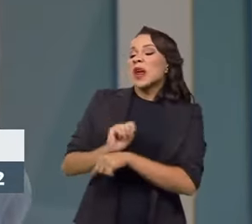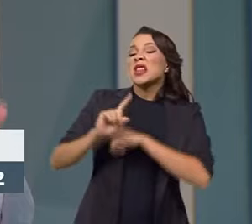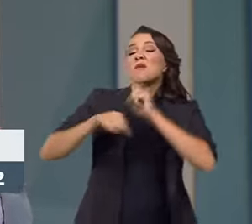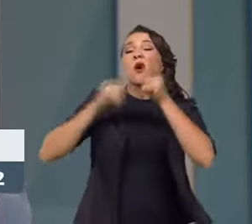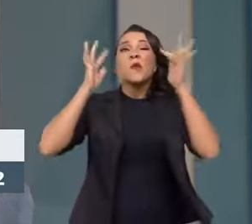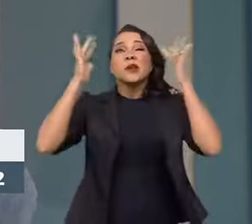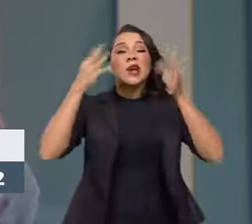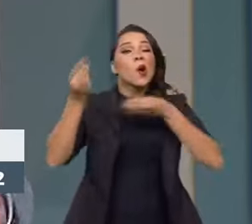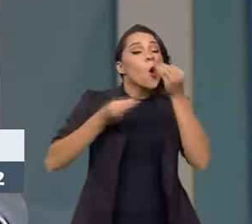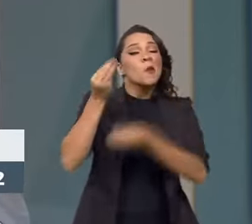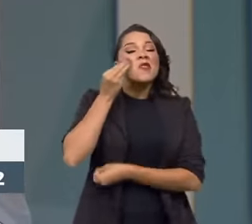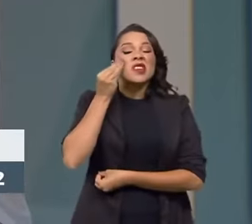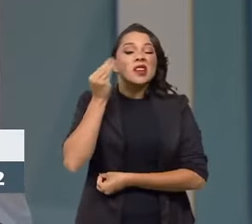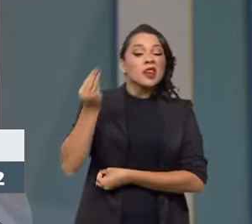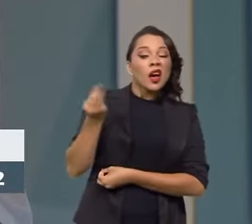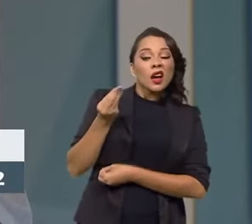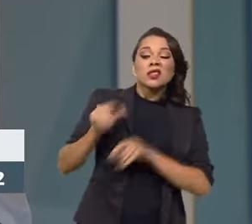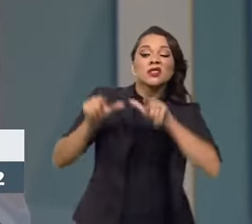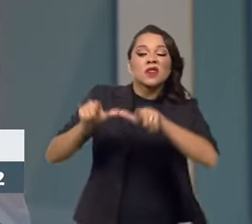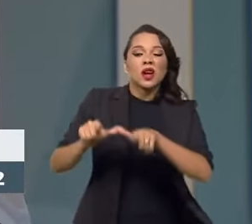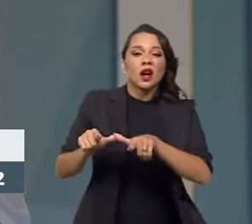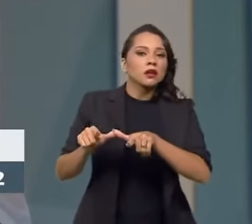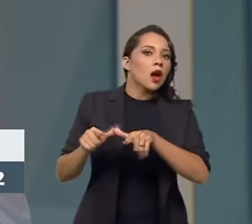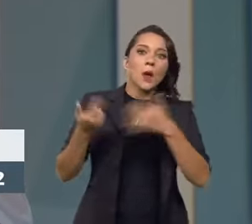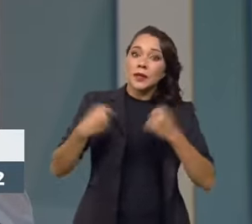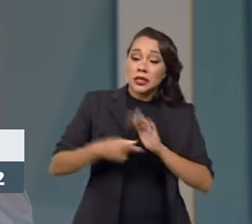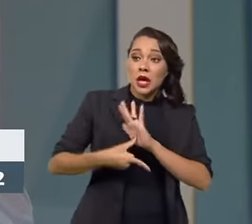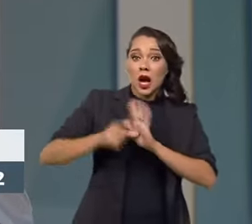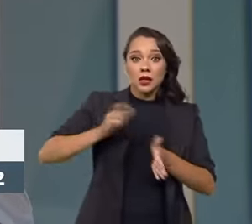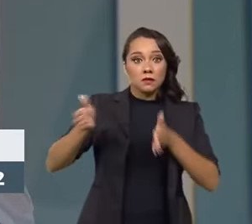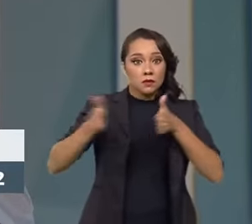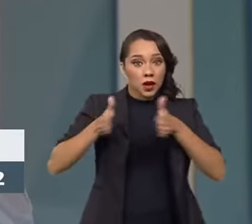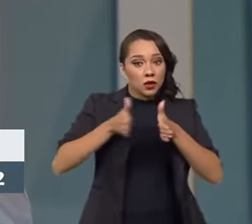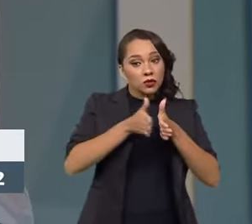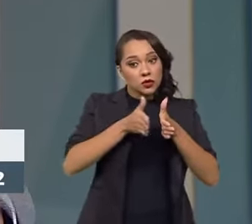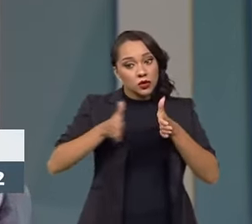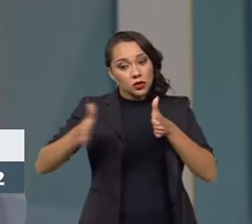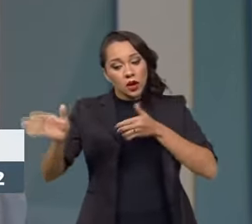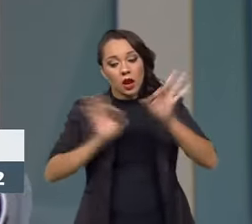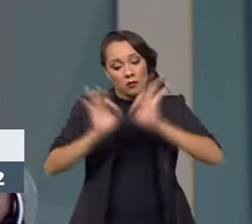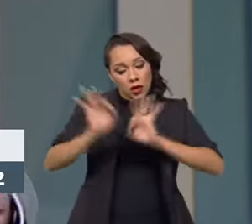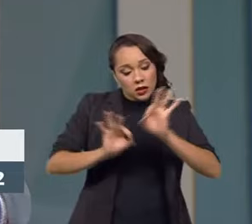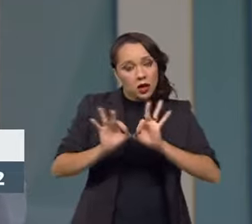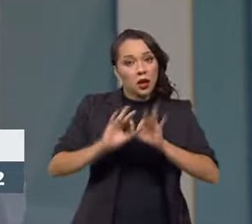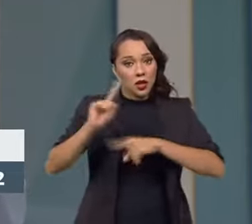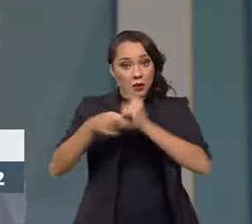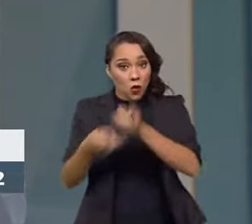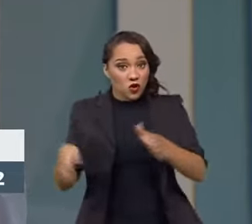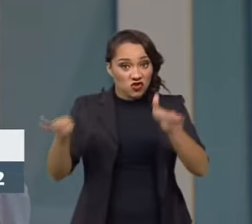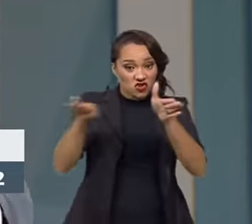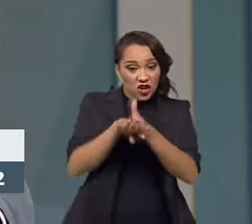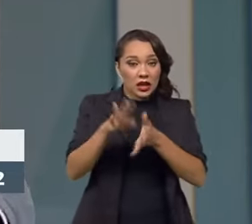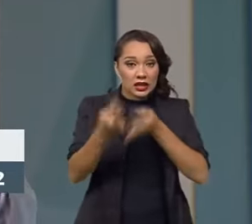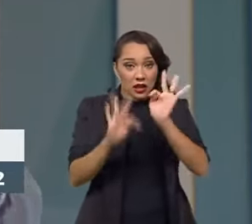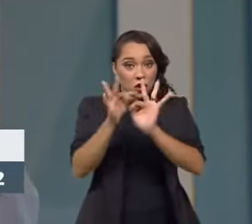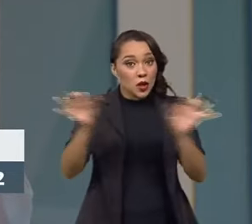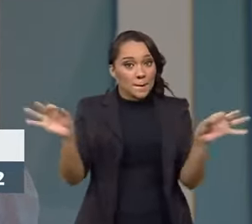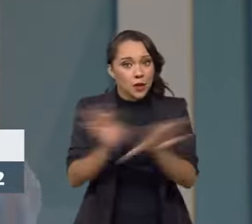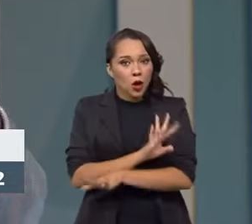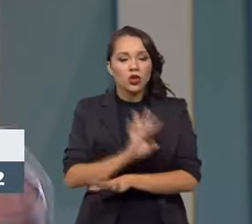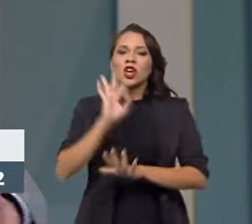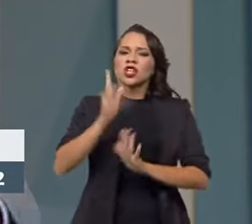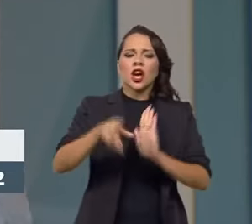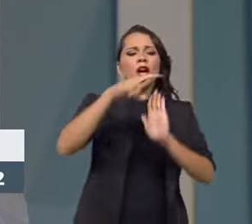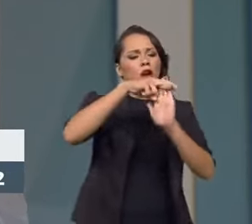a pensar em como eu vou testar e certificar isso, eu tenho que fazer durante o processo de desenvolvimento para que quando ele chegue lá com a tecnologia pronta, ela já